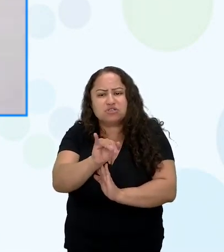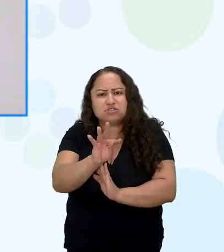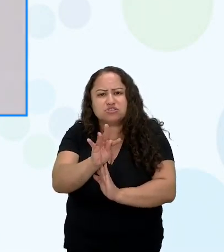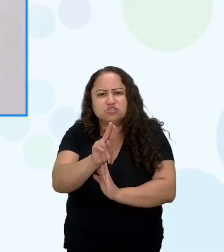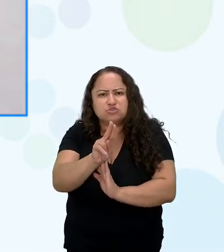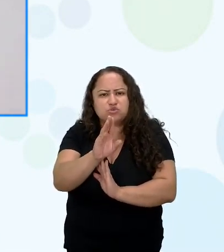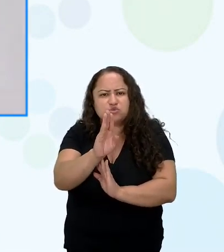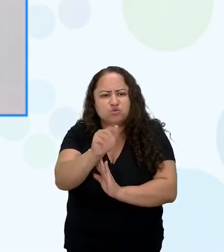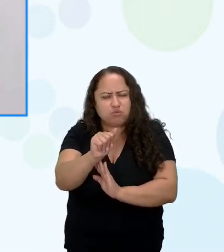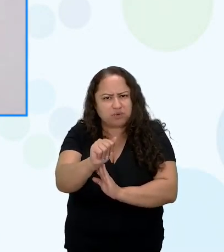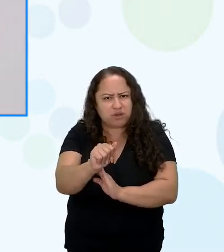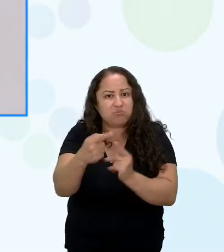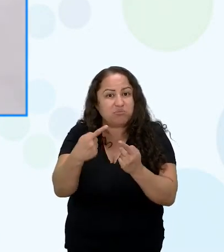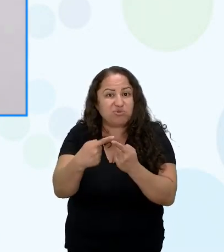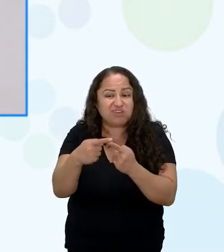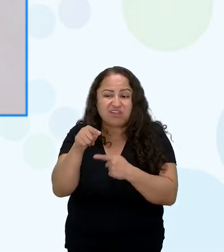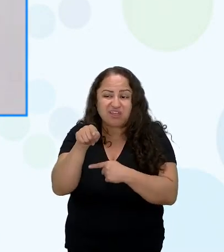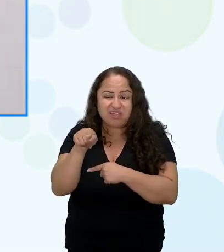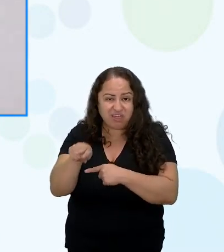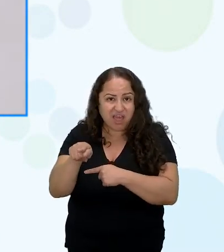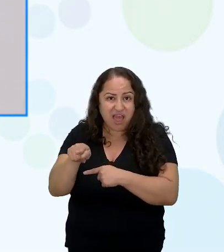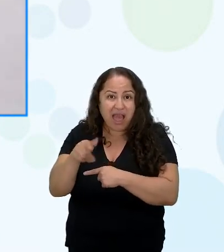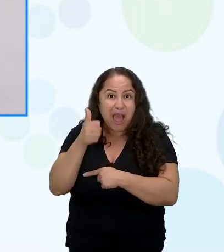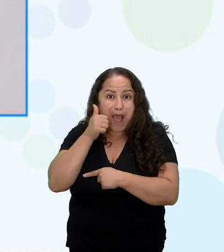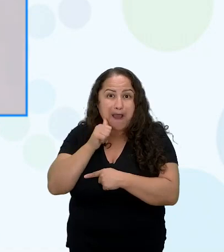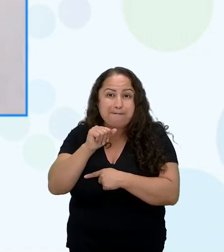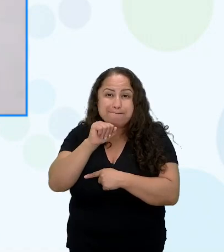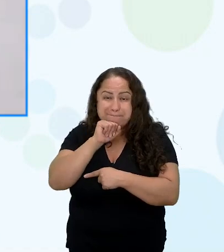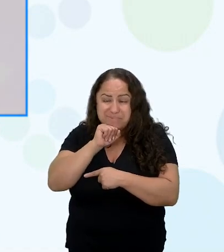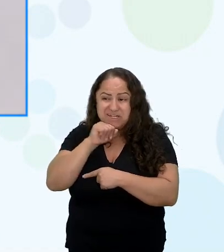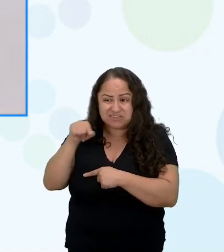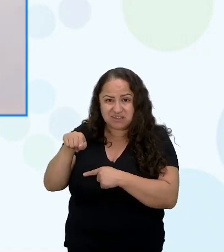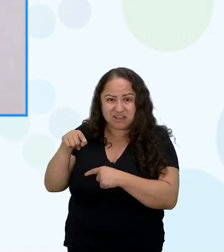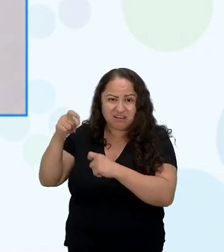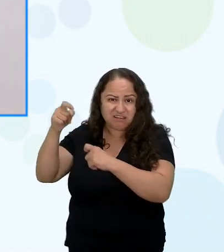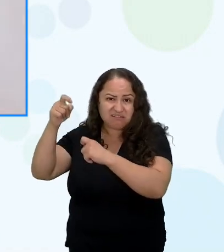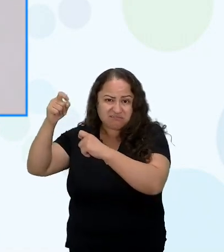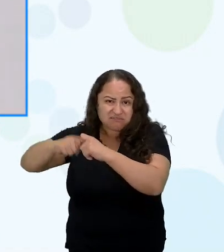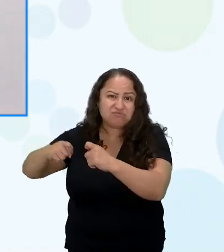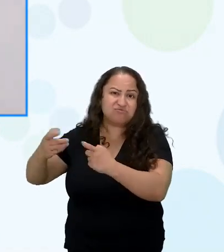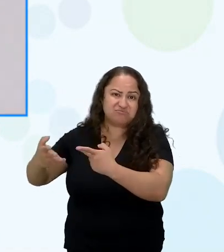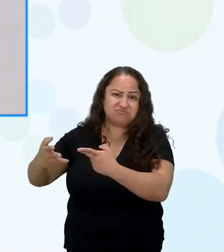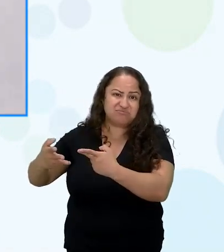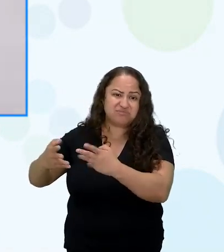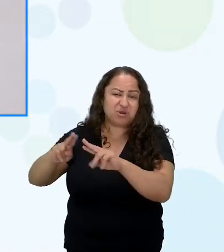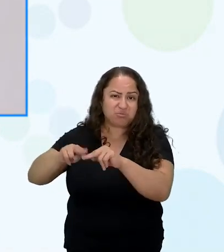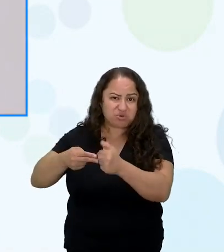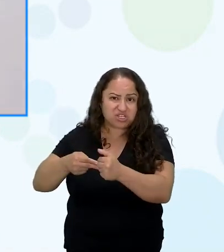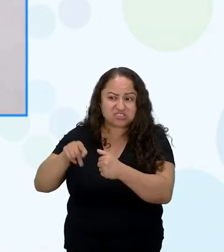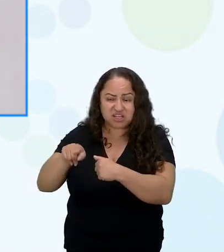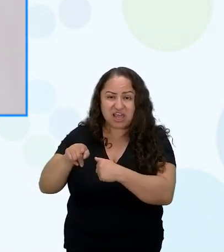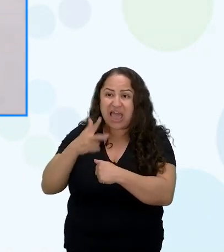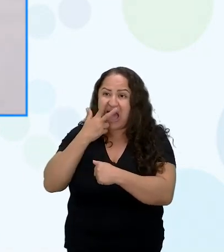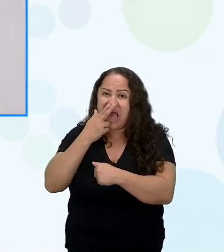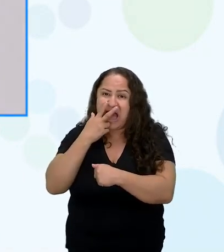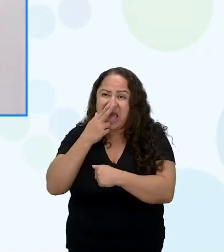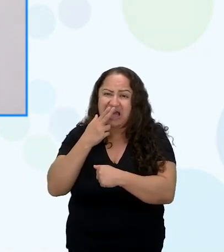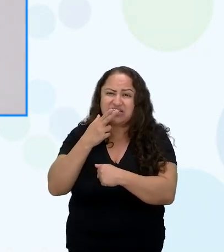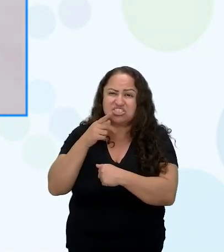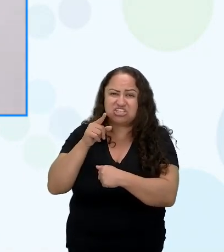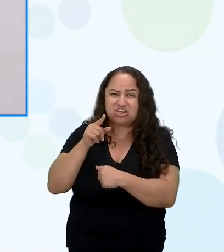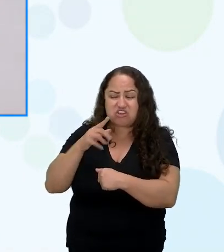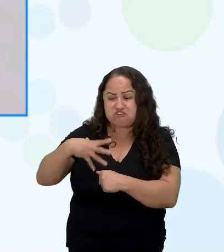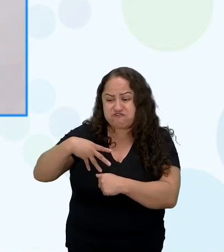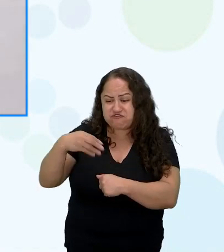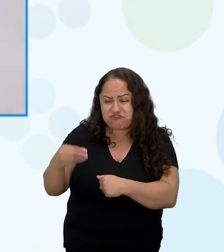estupro né acho que era o jeito que ela pensava que a menina era um fruto de uma coisa horrível que tinha acontecido com